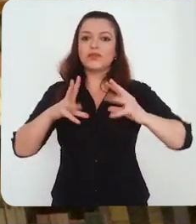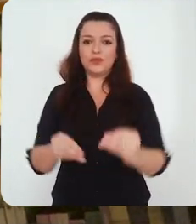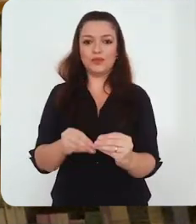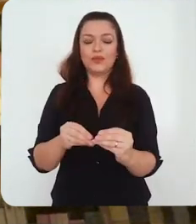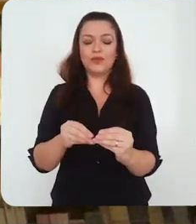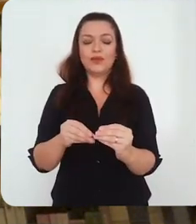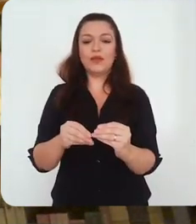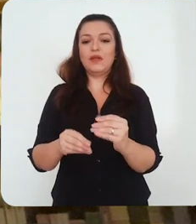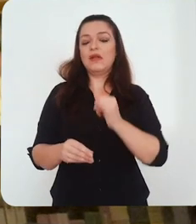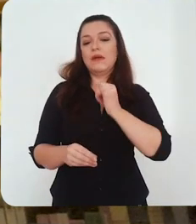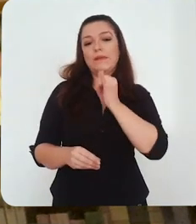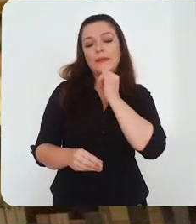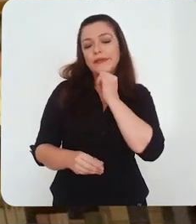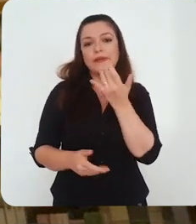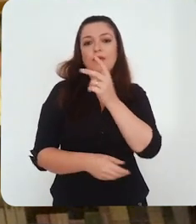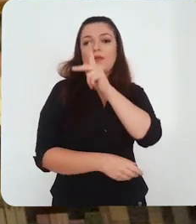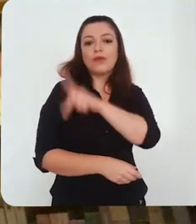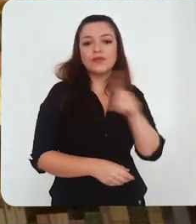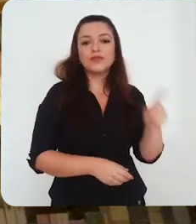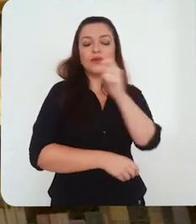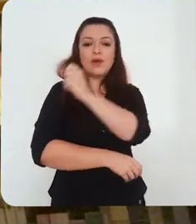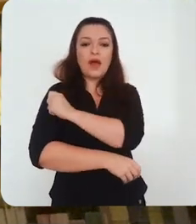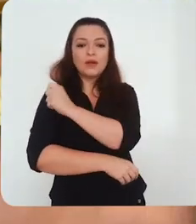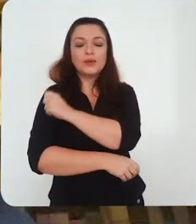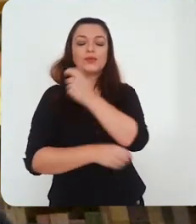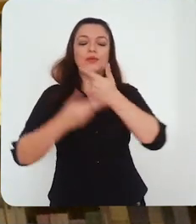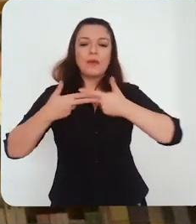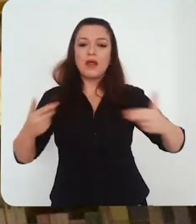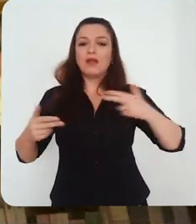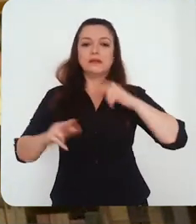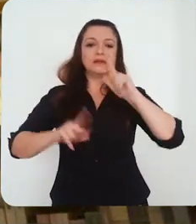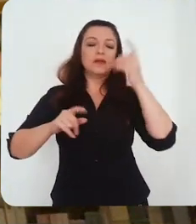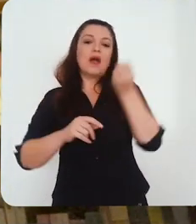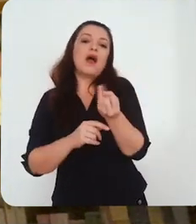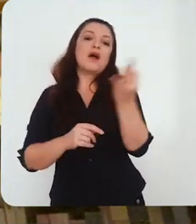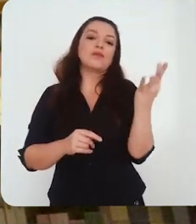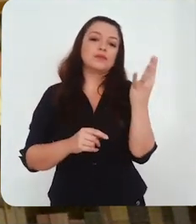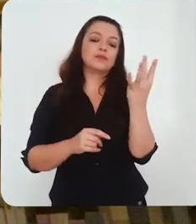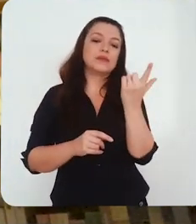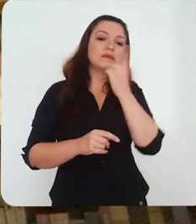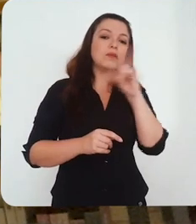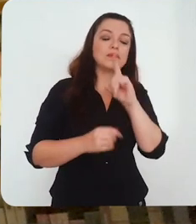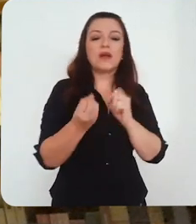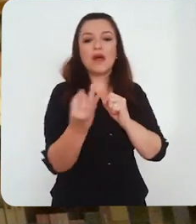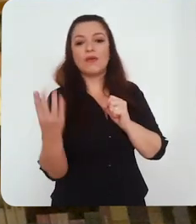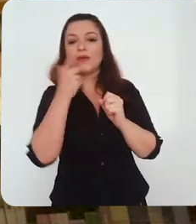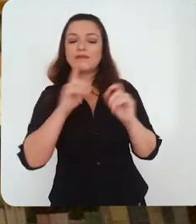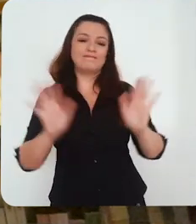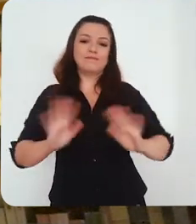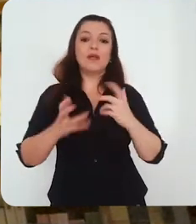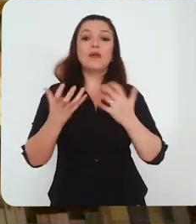Ela não pode diferenciar entre os estudantes e nem entre os professores da universidade, diante dessa nossa imensa diversidade interna.